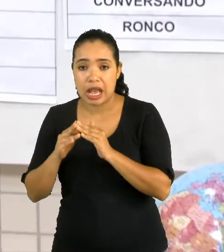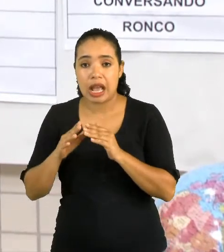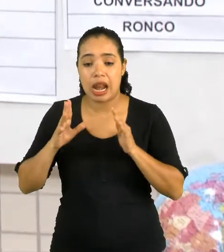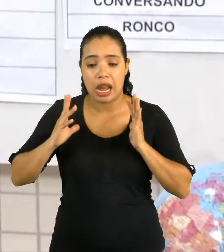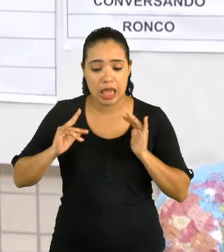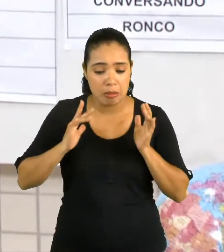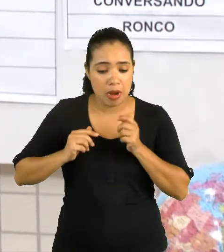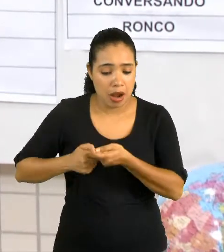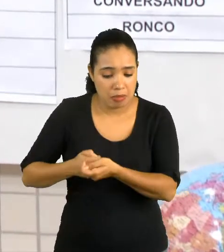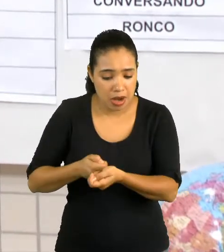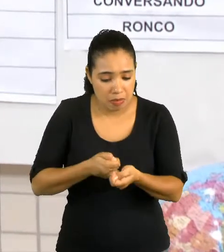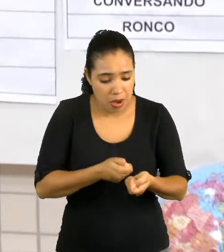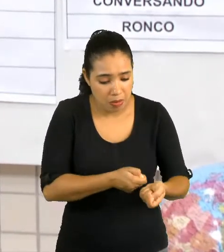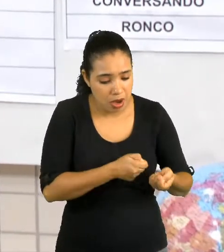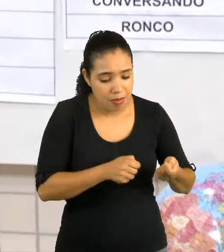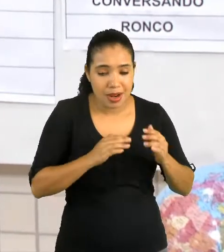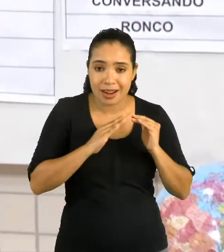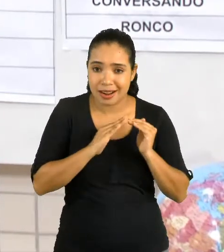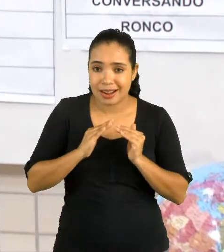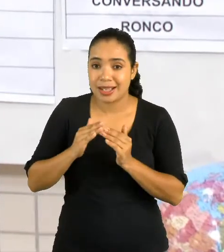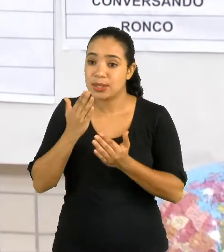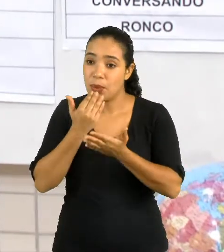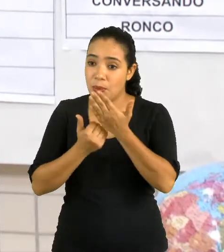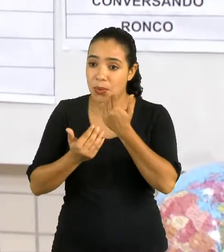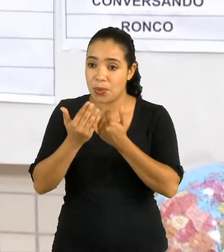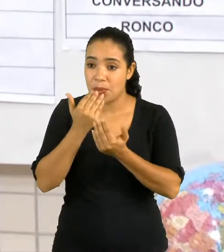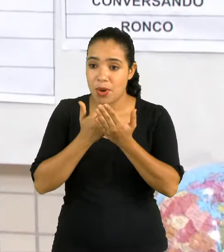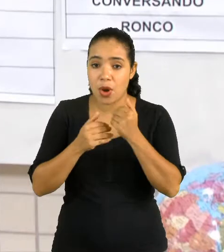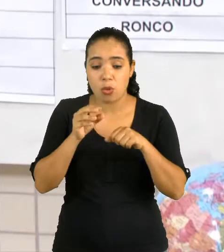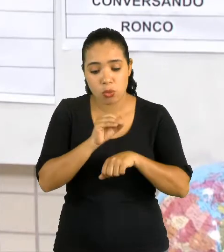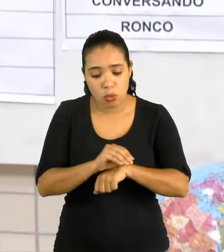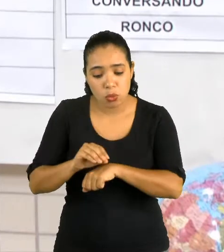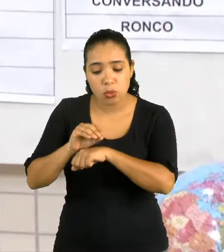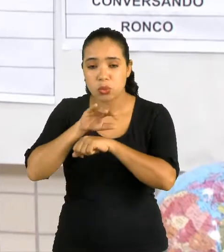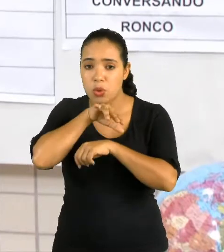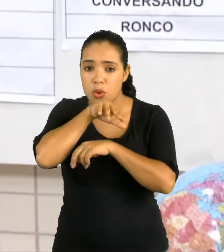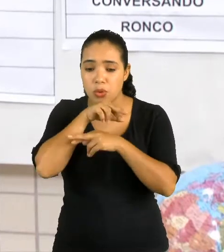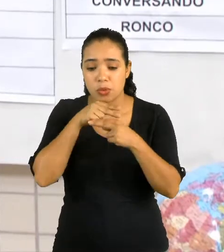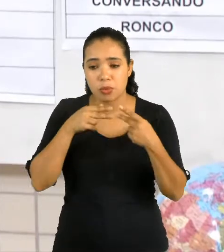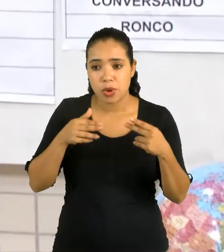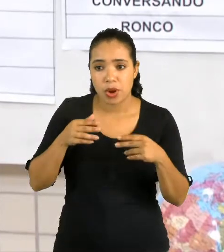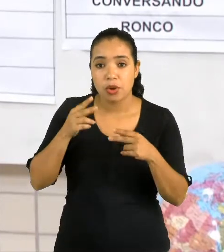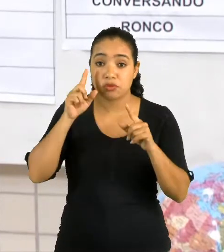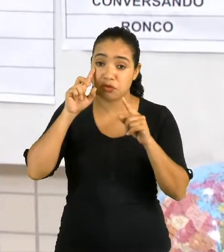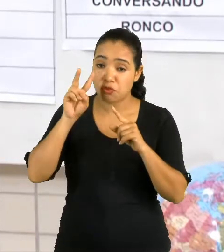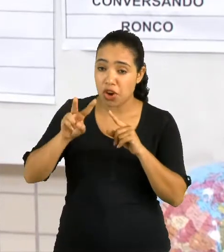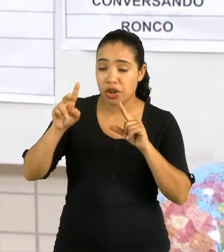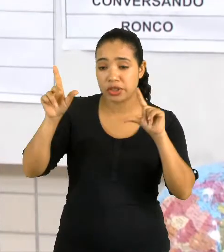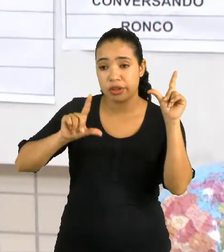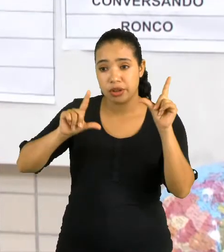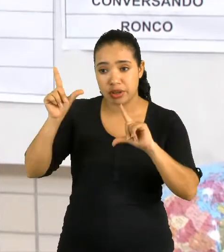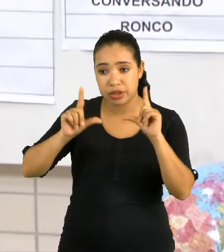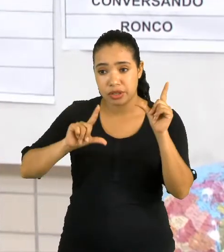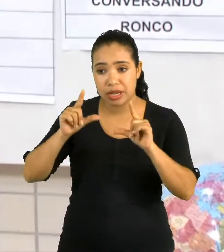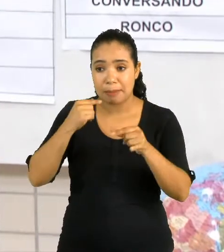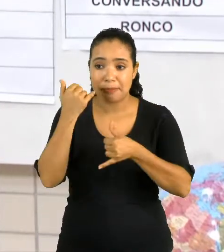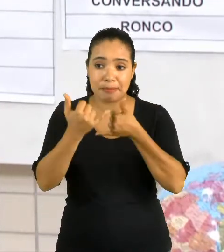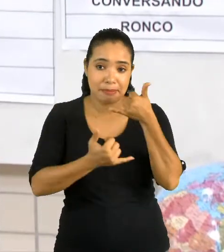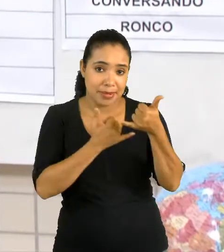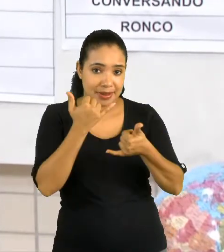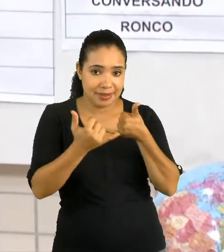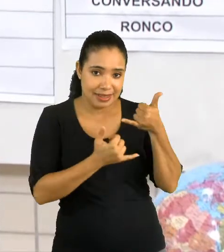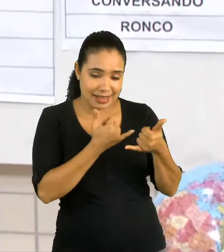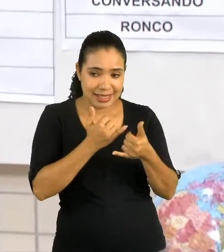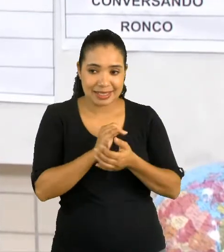a casa, comer, cuidar dos animais, assistir televisão, brincar.